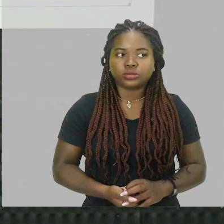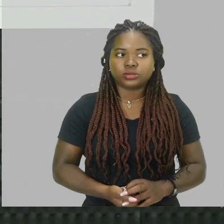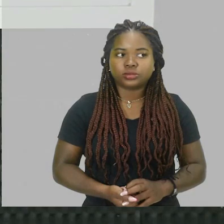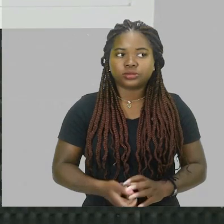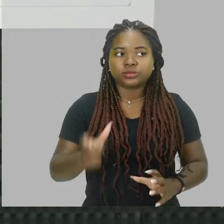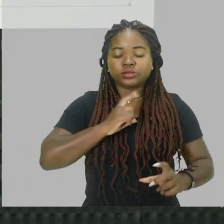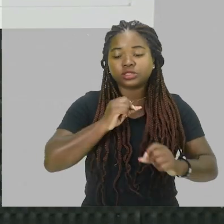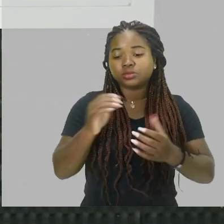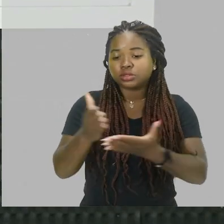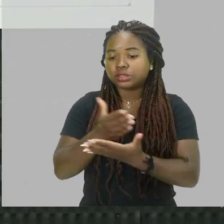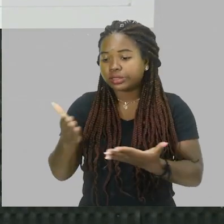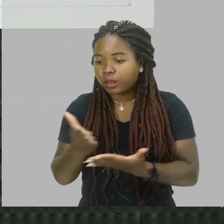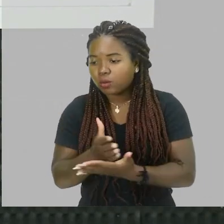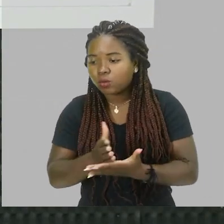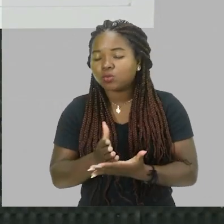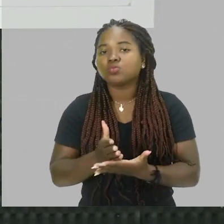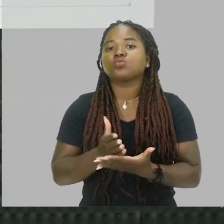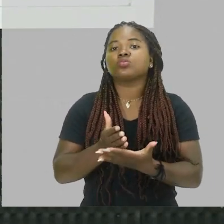algum desses,